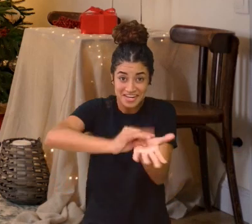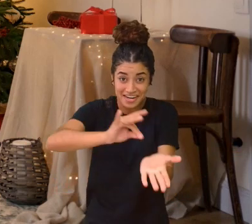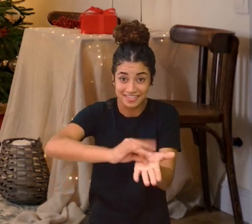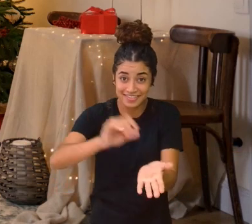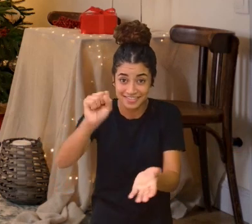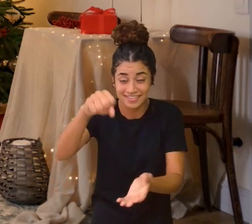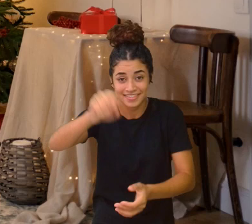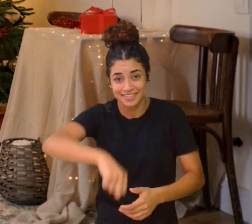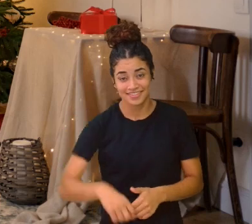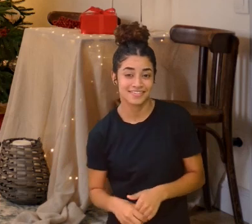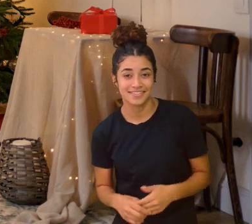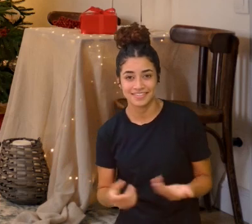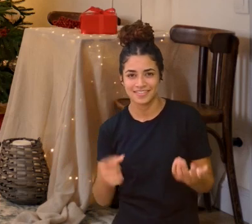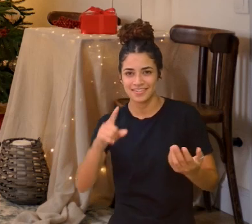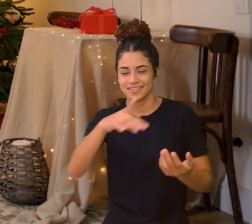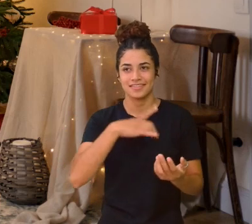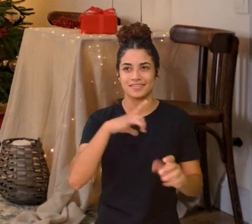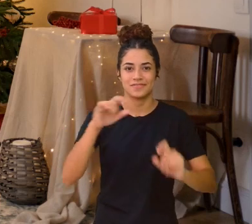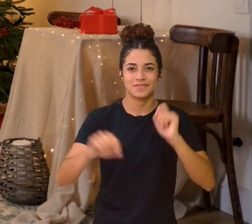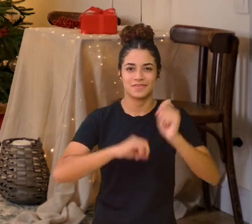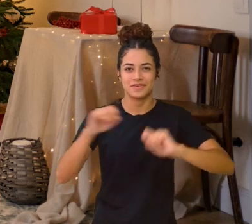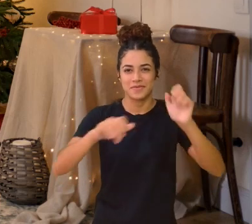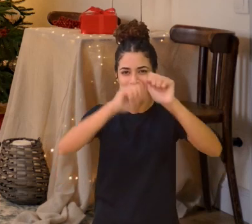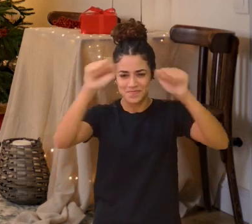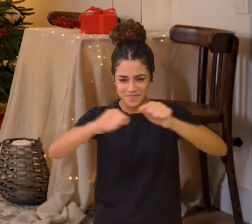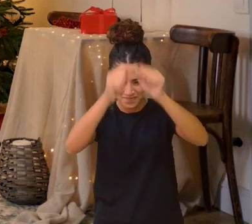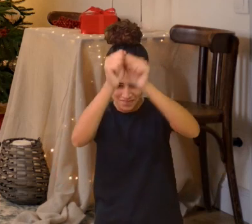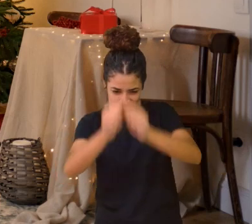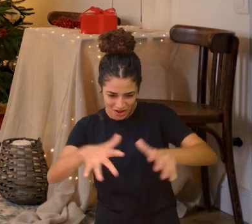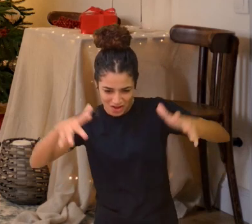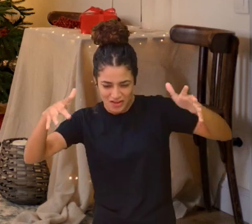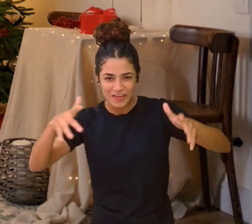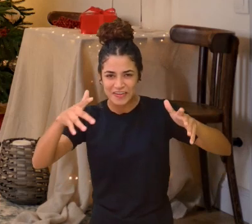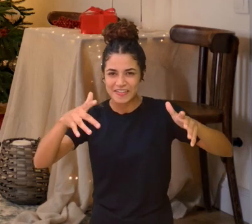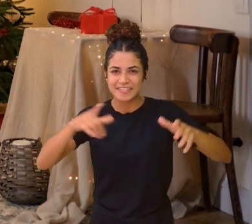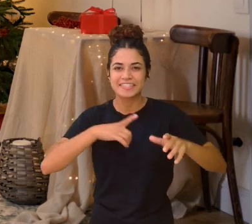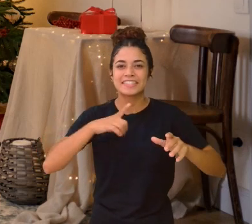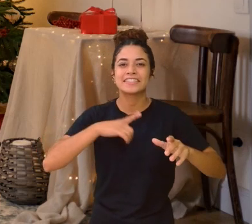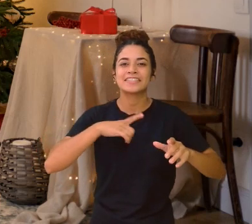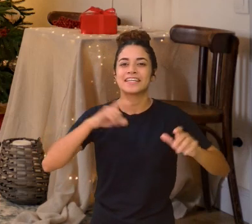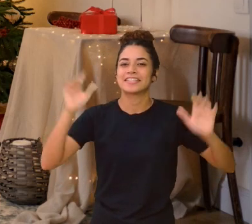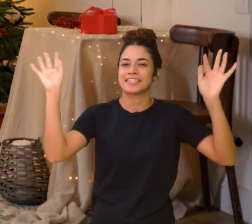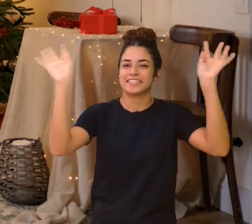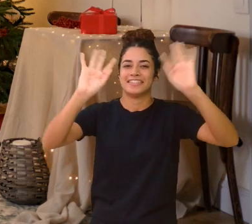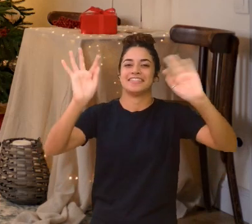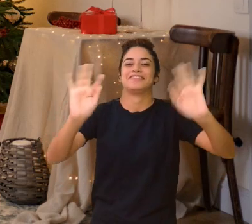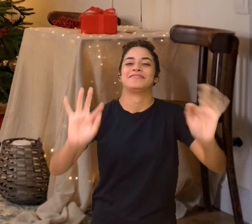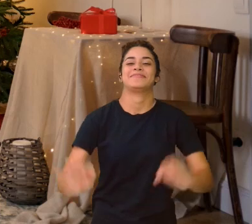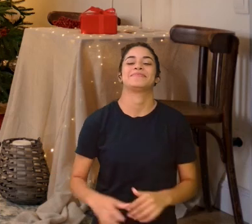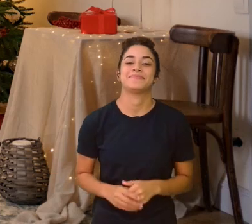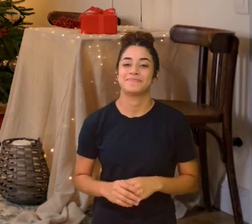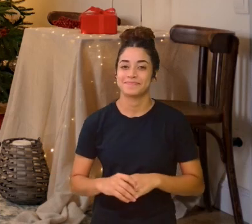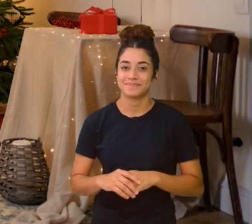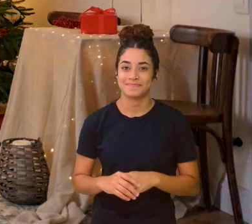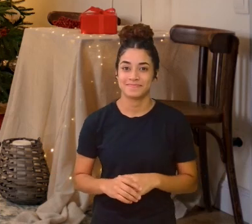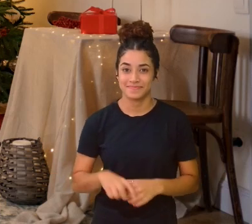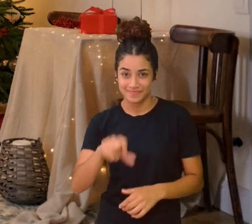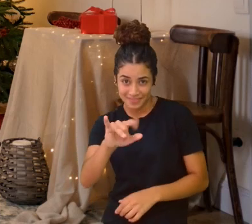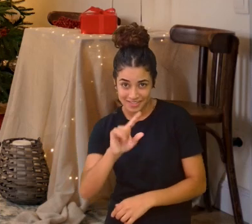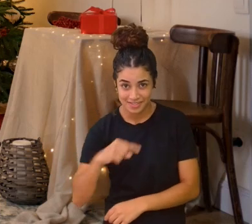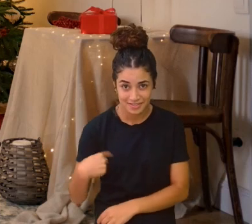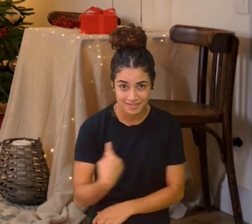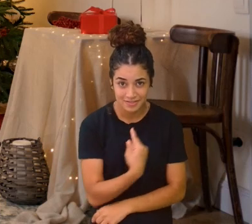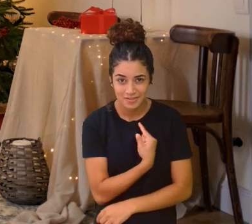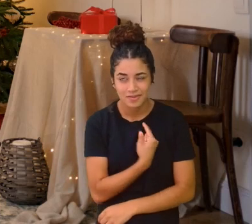Repleta de fantasia Cheia de felicidade Se a gente